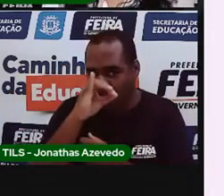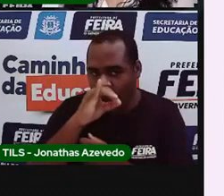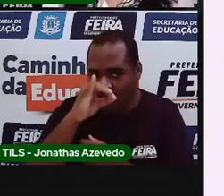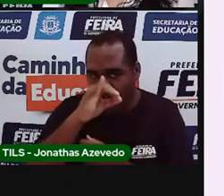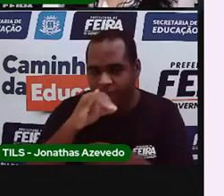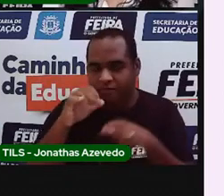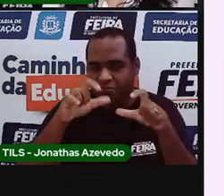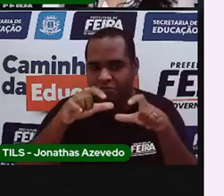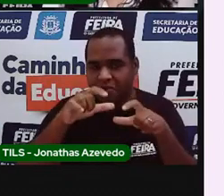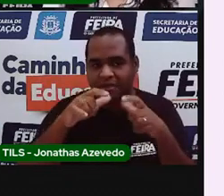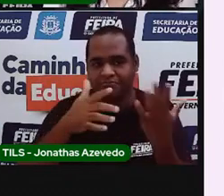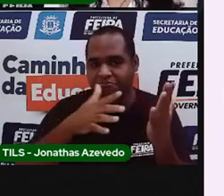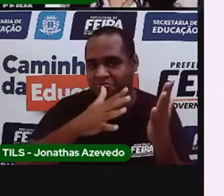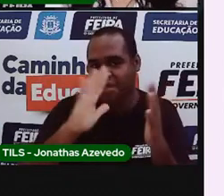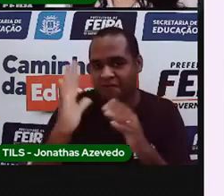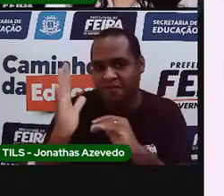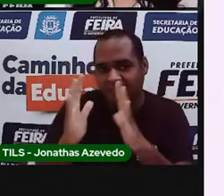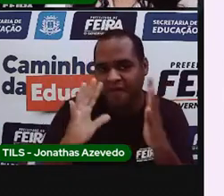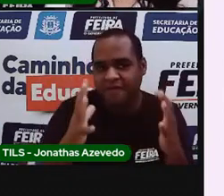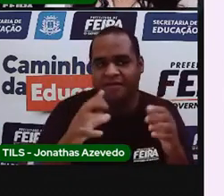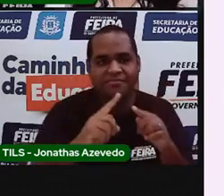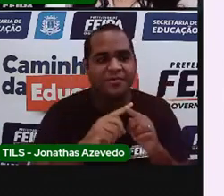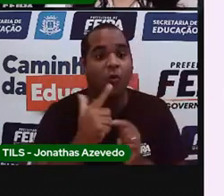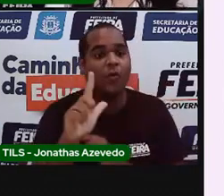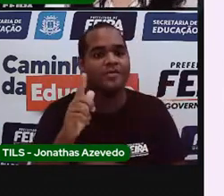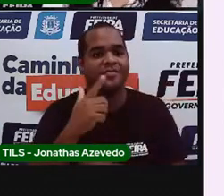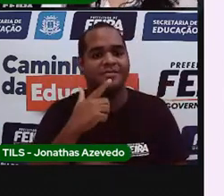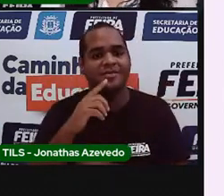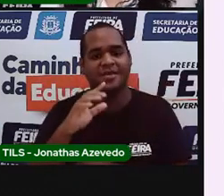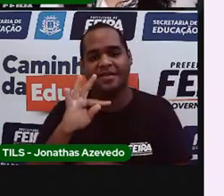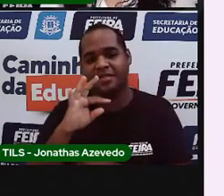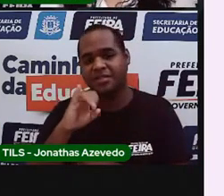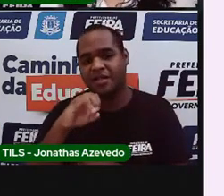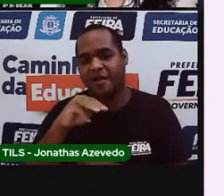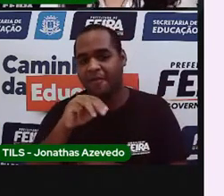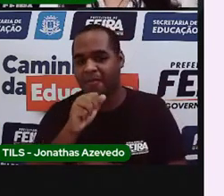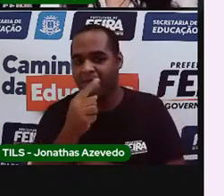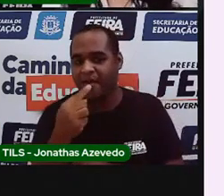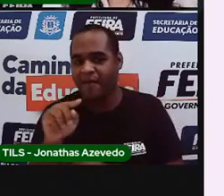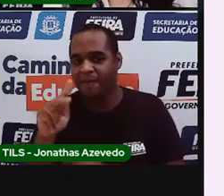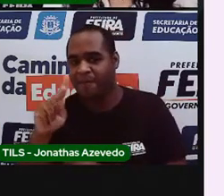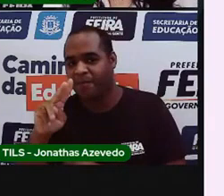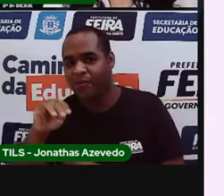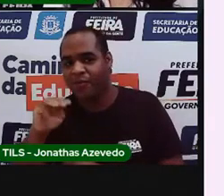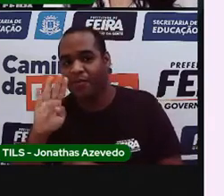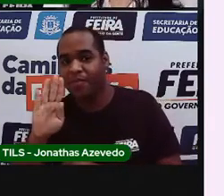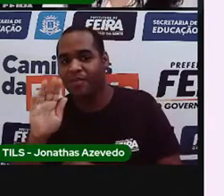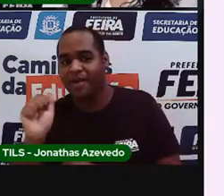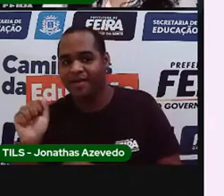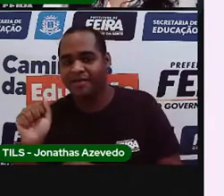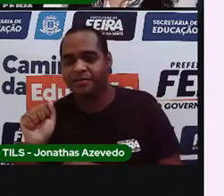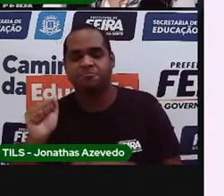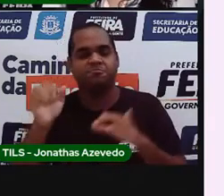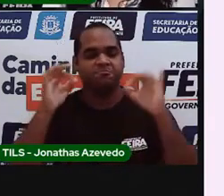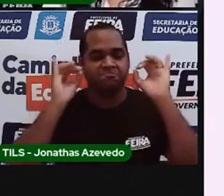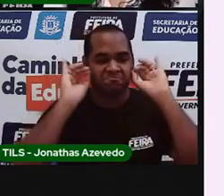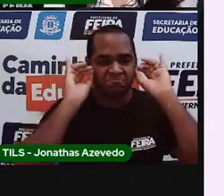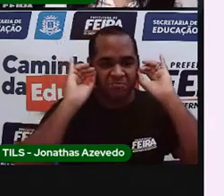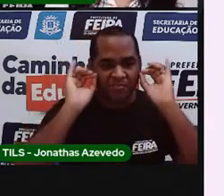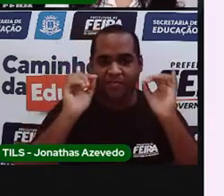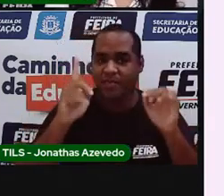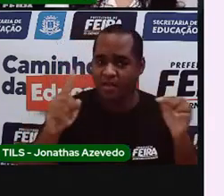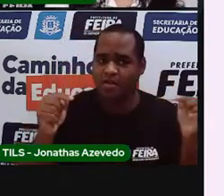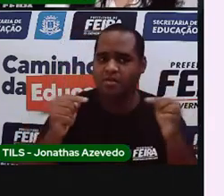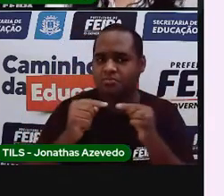Você já assistiu o Rei Leão? Que tem timão e pumba? Justamente. O pumba é um javali.